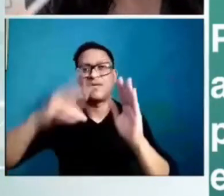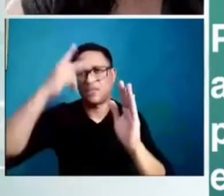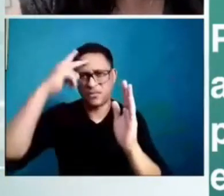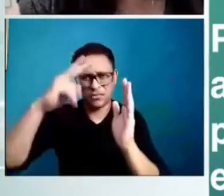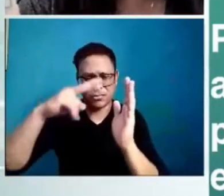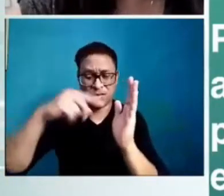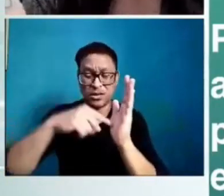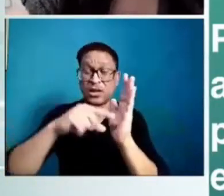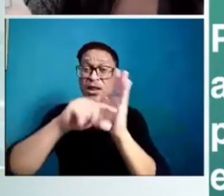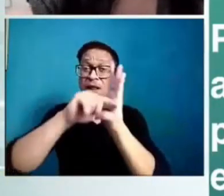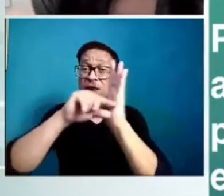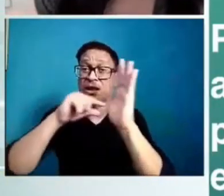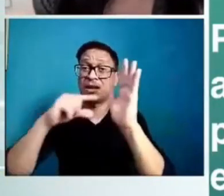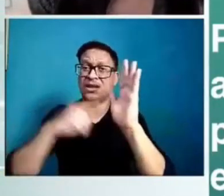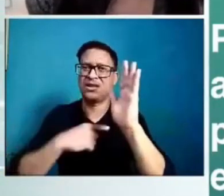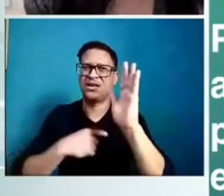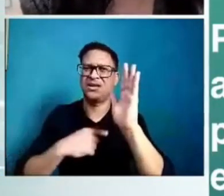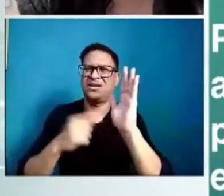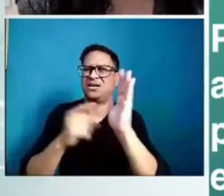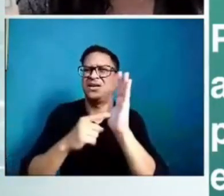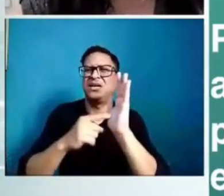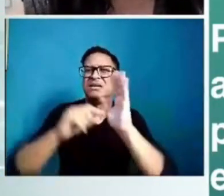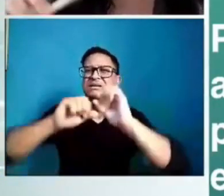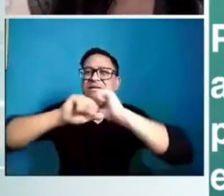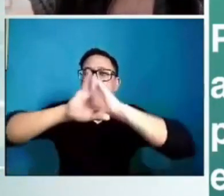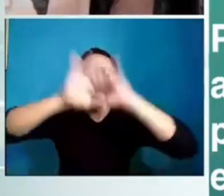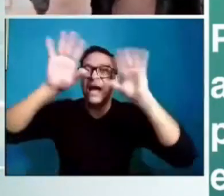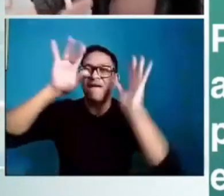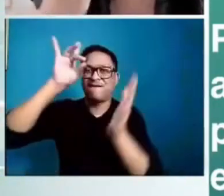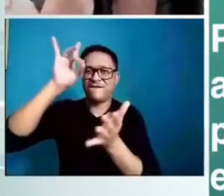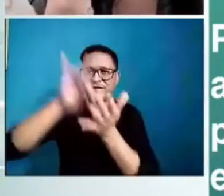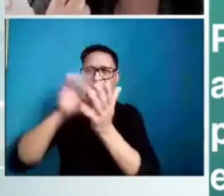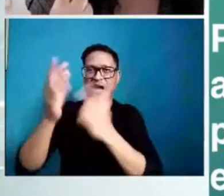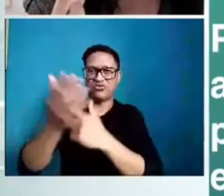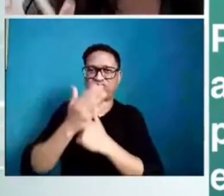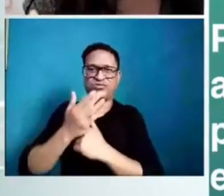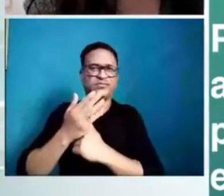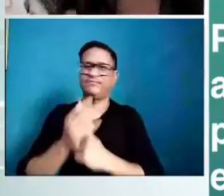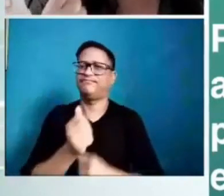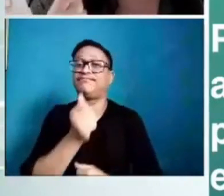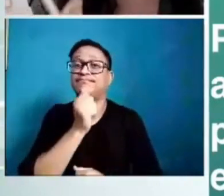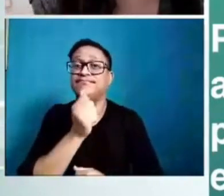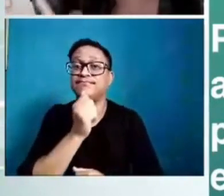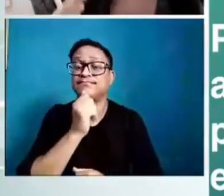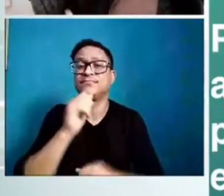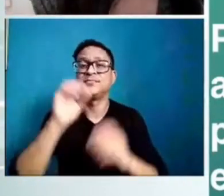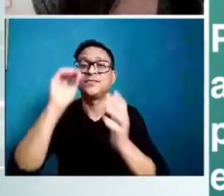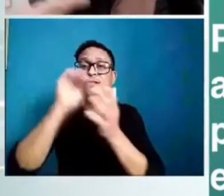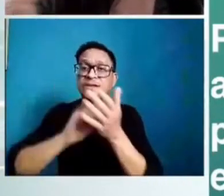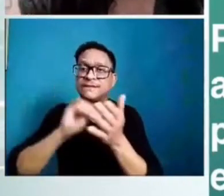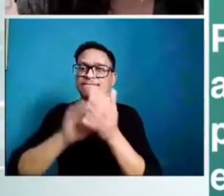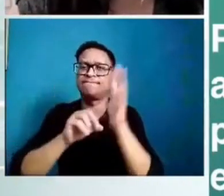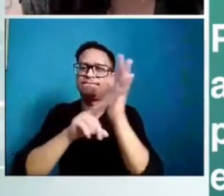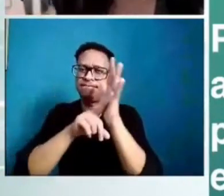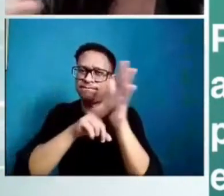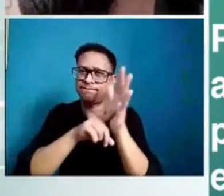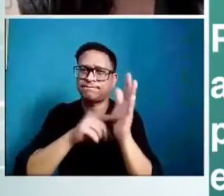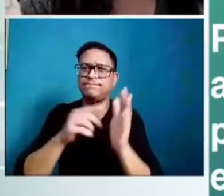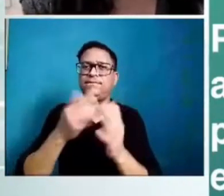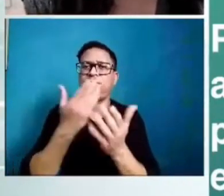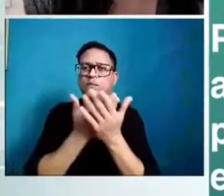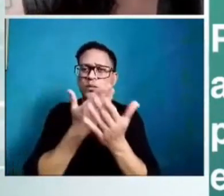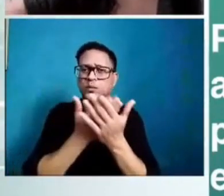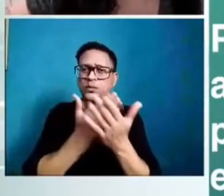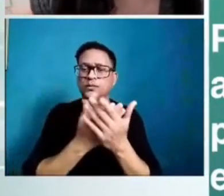Mas eles são feitos e não se tem muitos estudos quando apenas um medicamento, as consequências, os